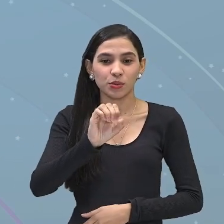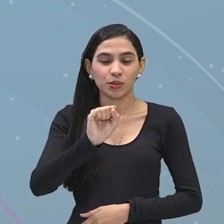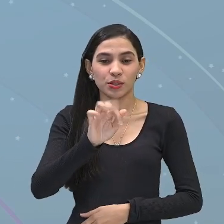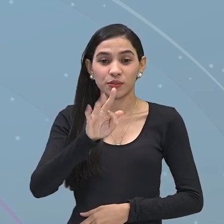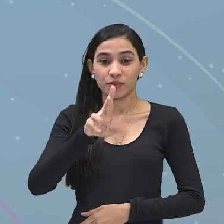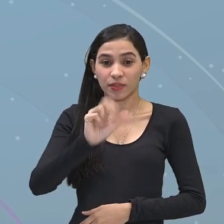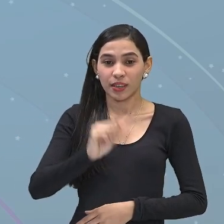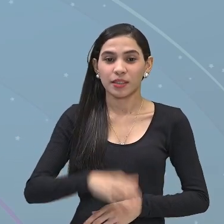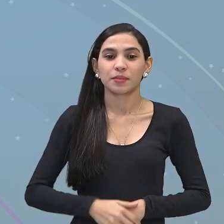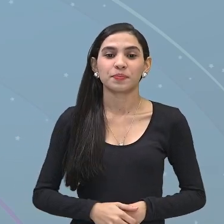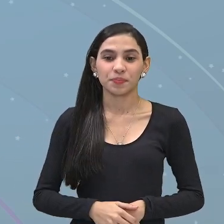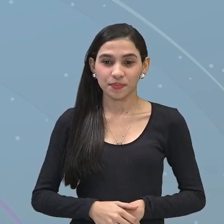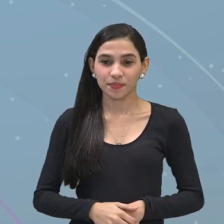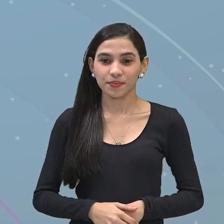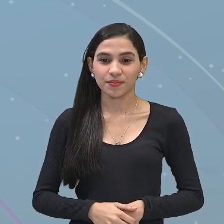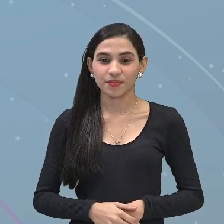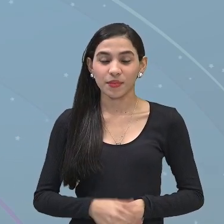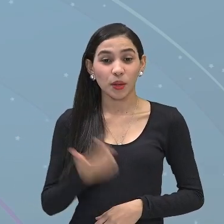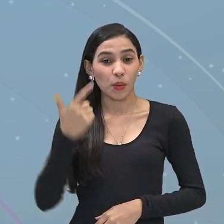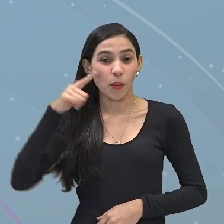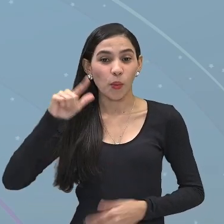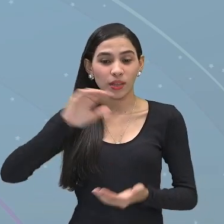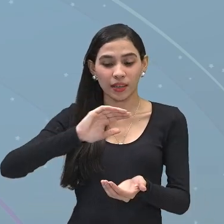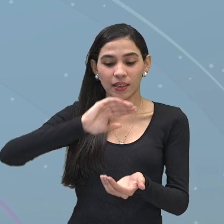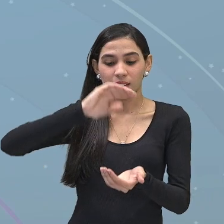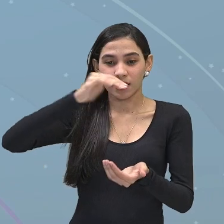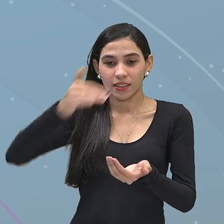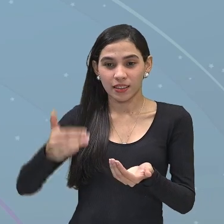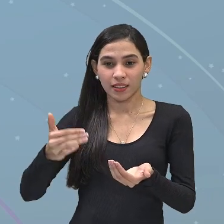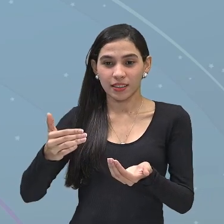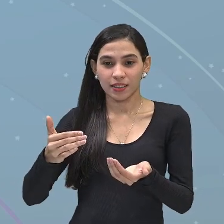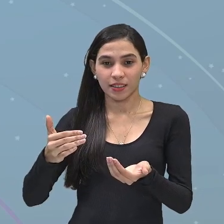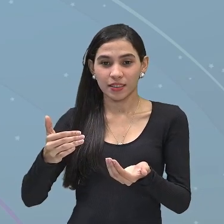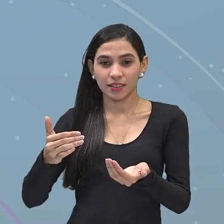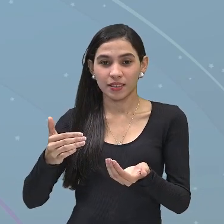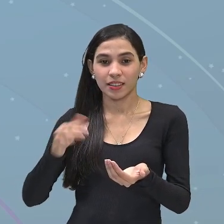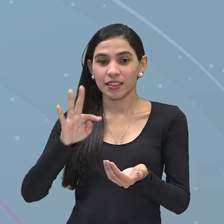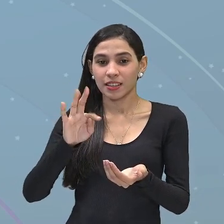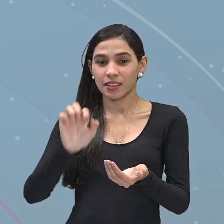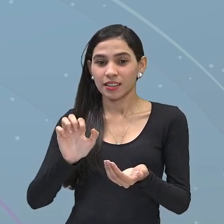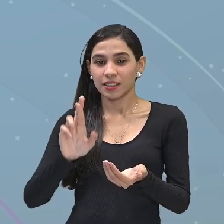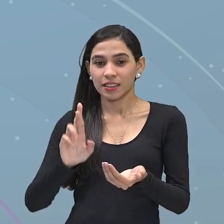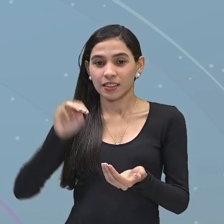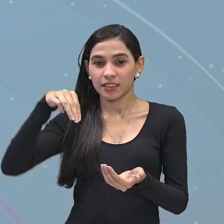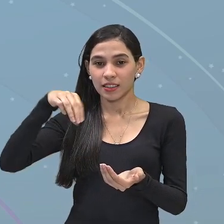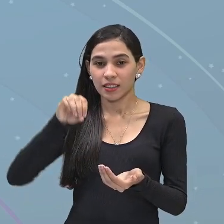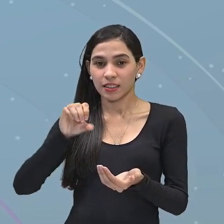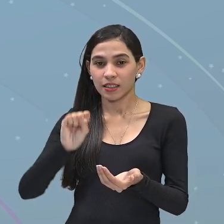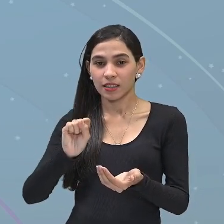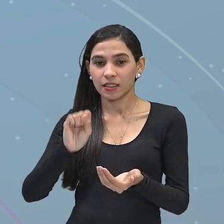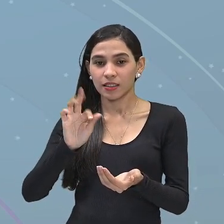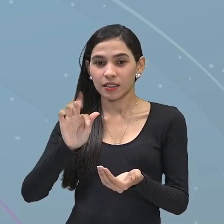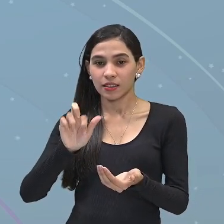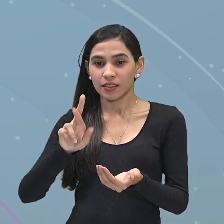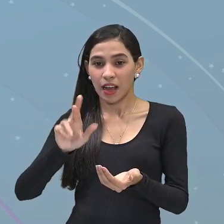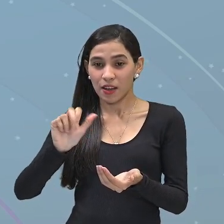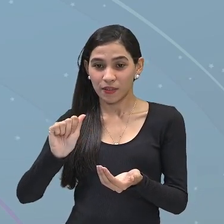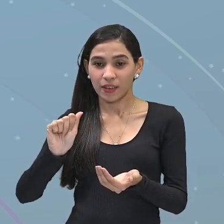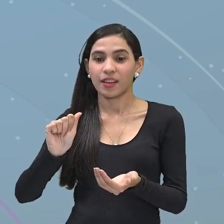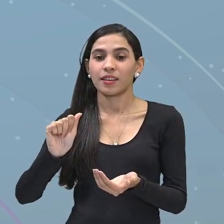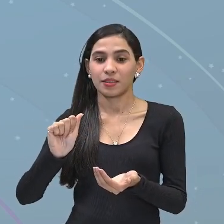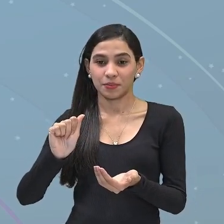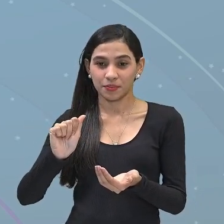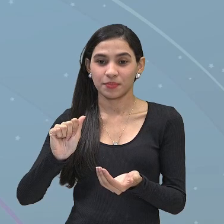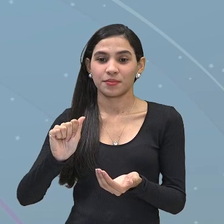Vejam aí qual é a nossa próxima camada, olha só. Também denominada de termosfera ou